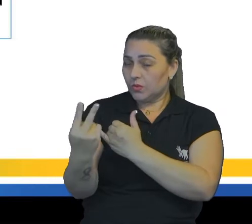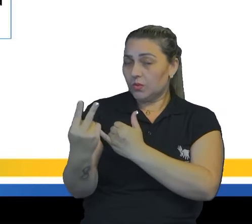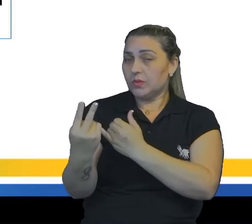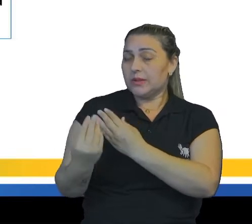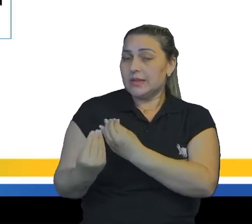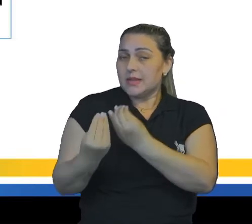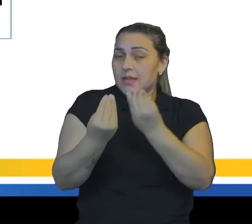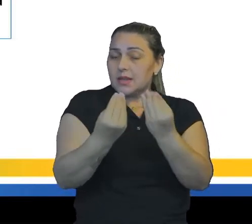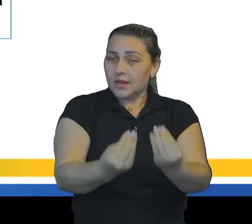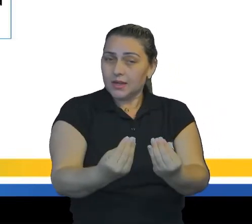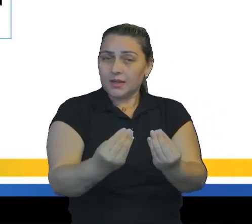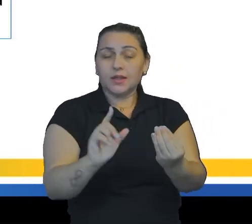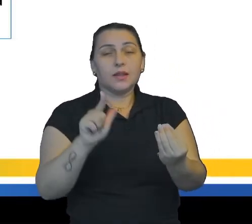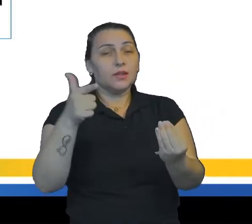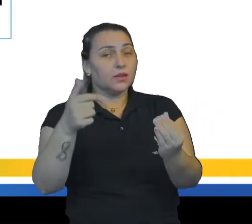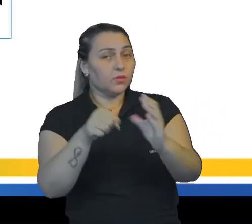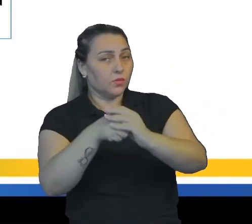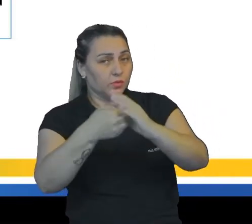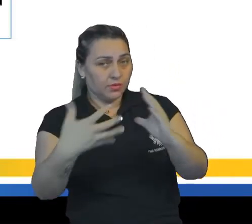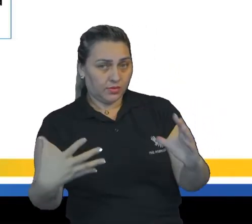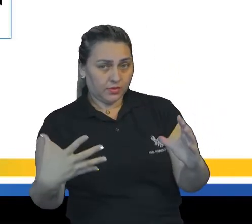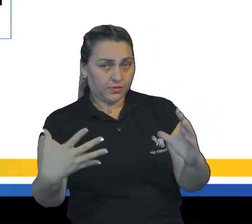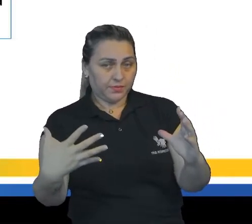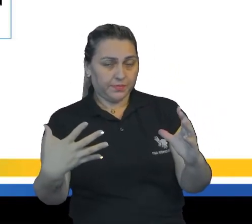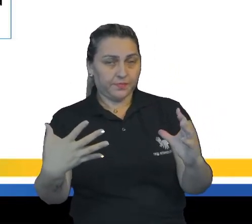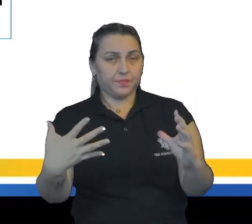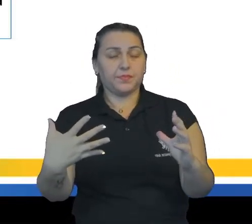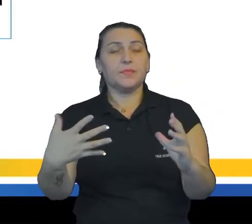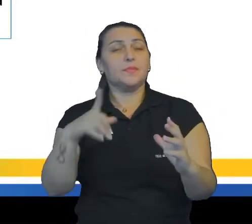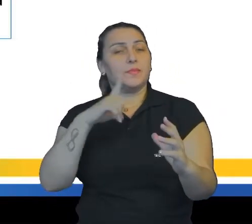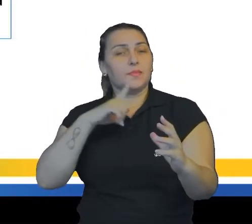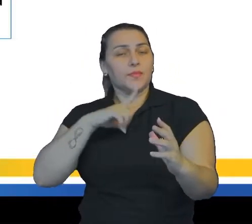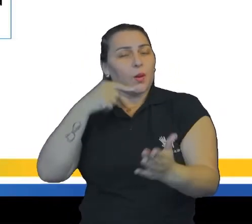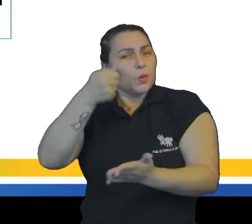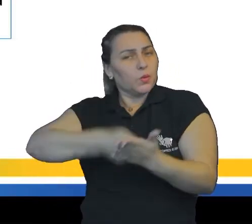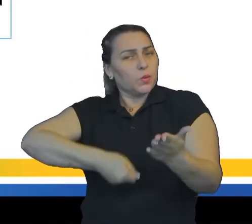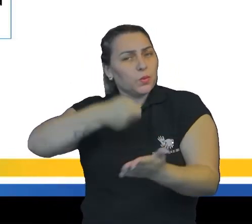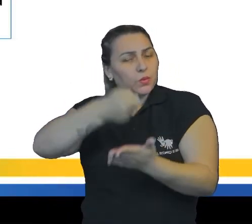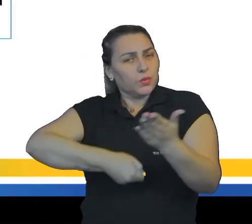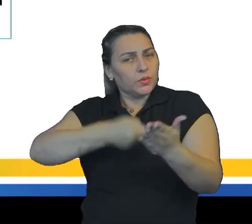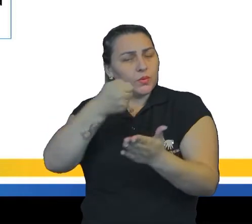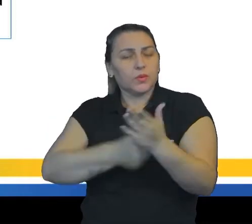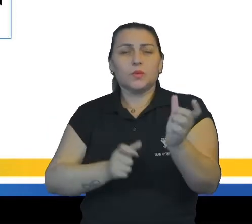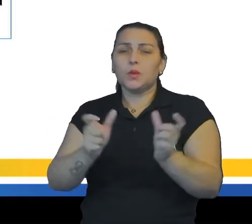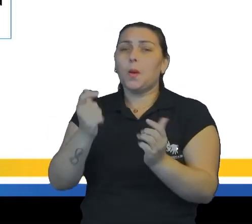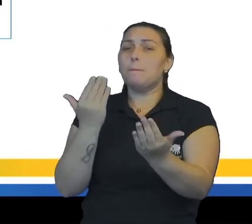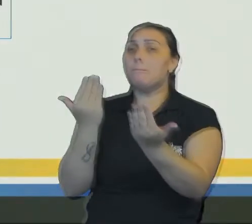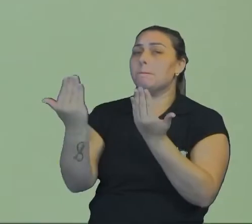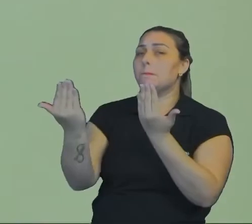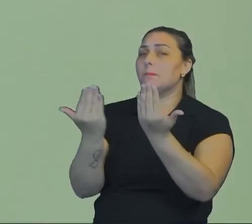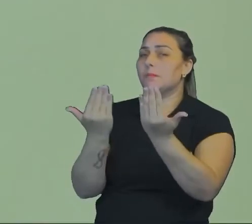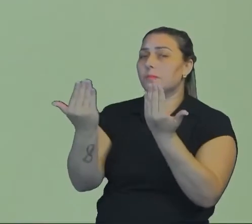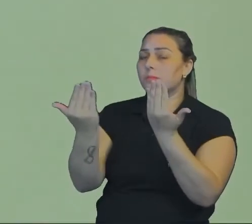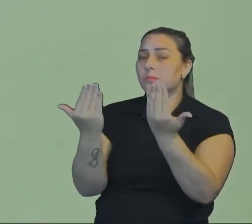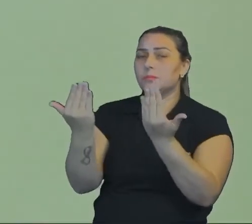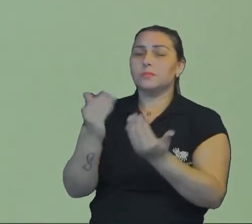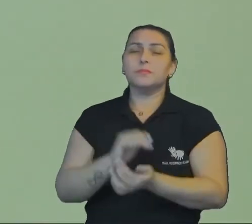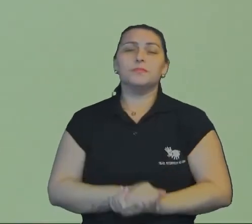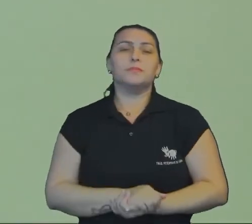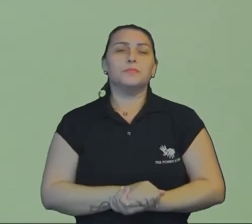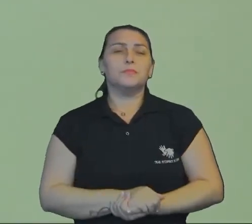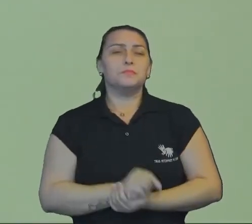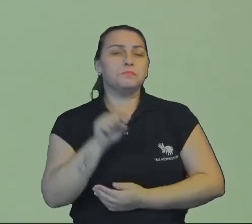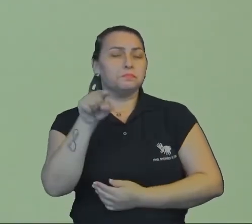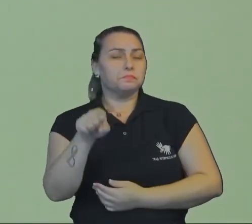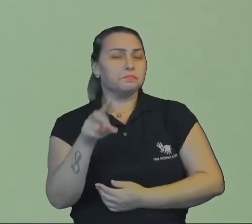Dando um às características do outro. Possui obrigatoriamente termos comparativos. Aqui